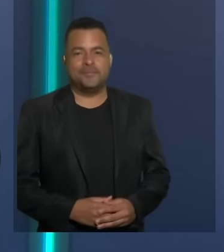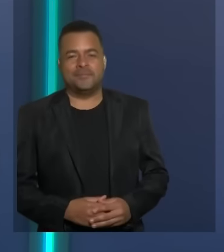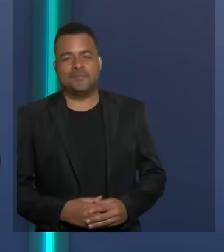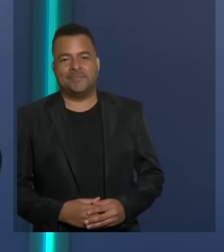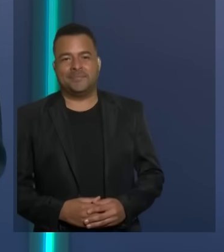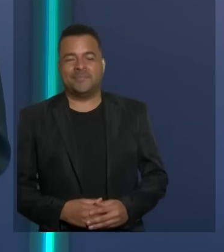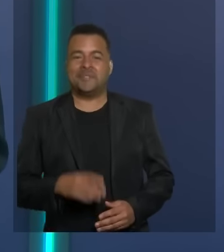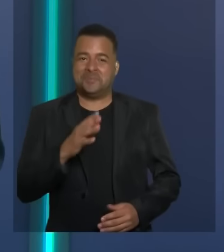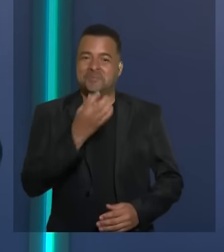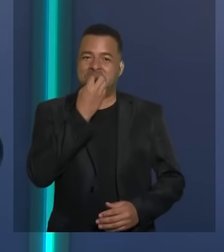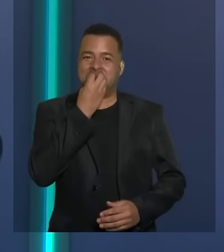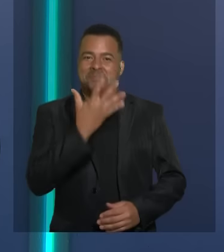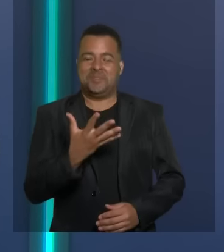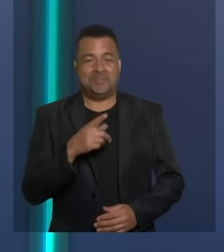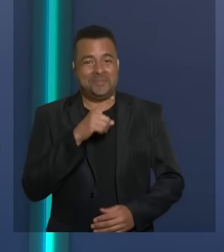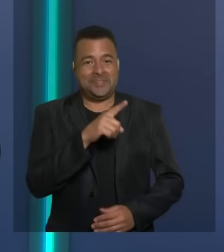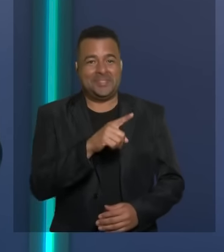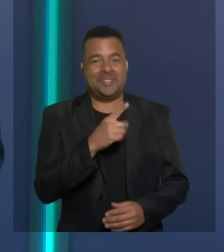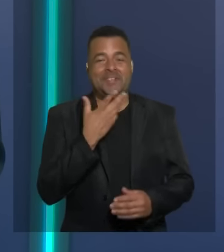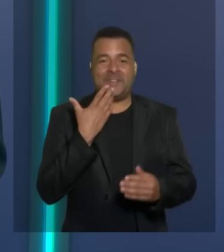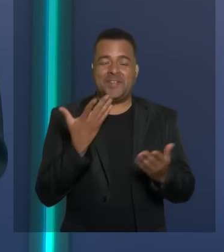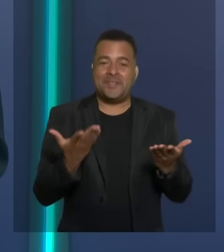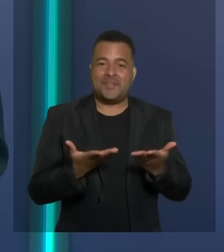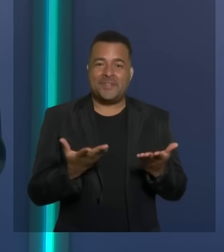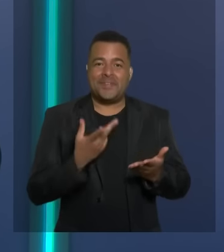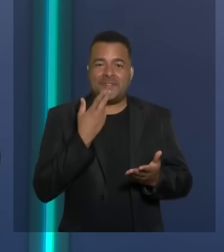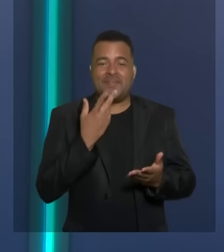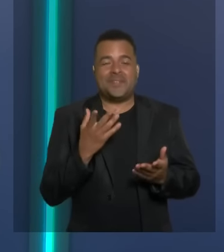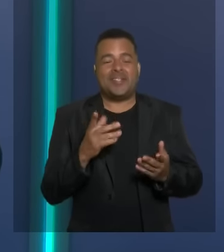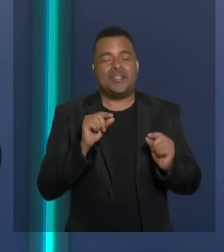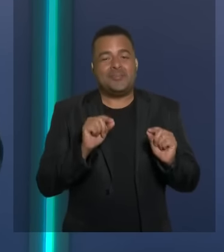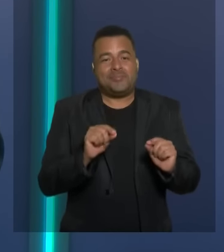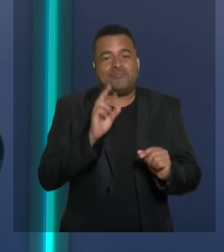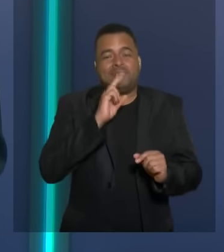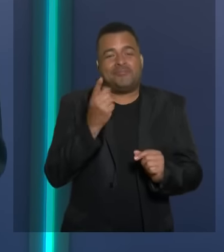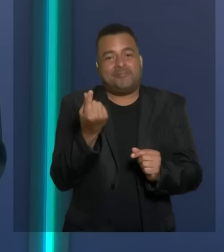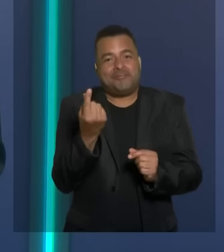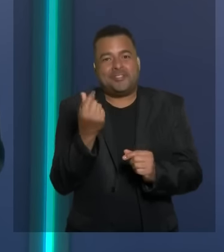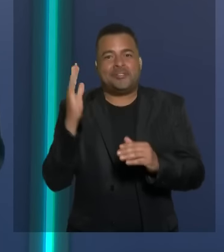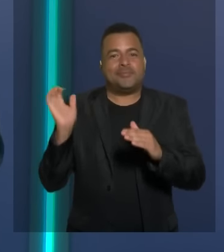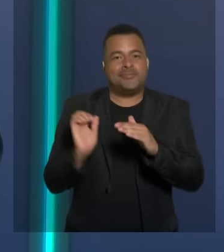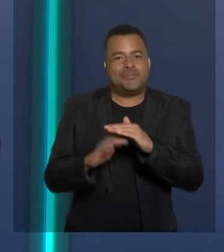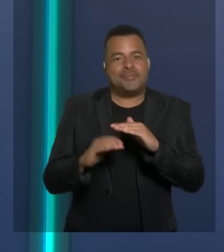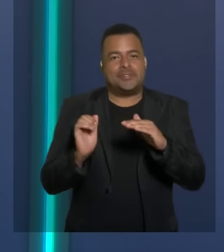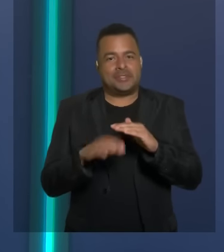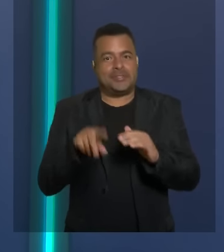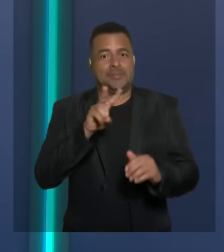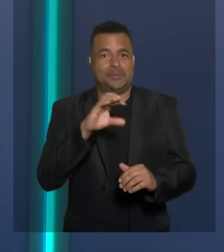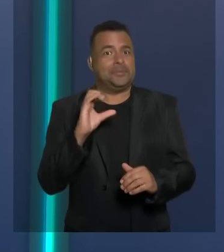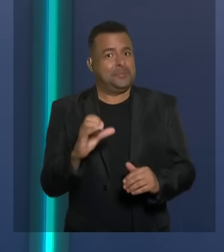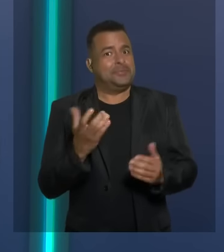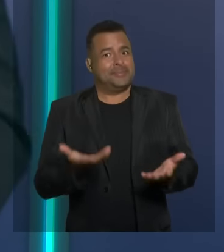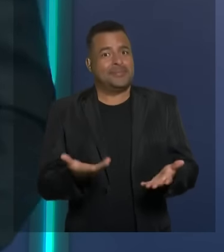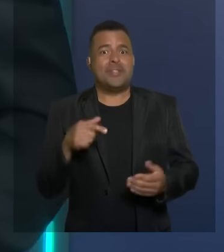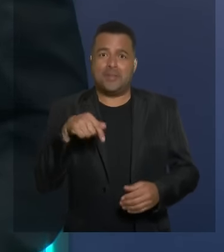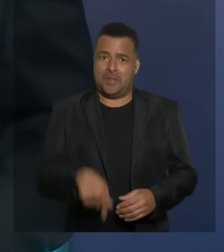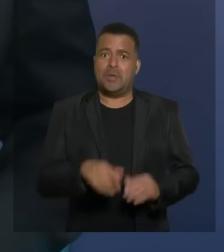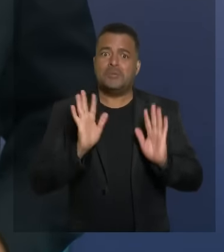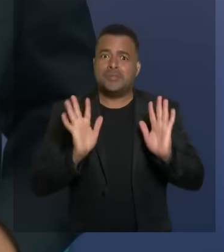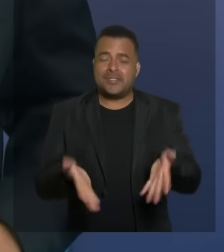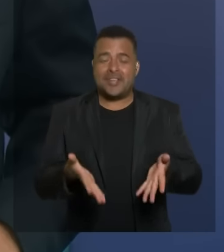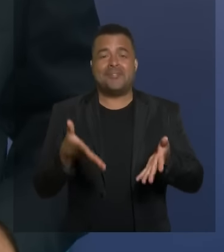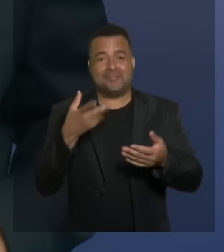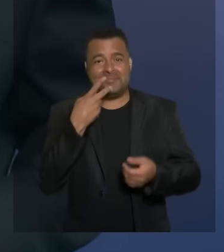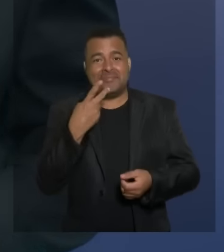senhor veio falar dos investimentos que nós estamos fazendo em Vitória da Conquista como eu disse aqui para vocês o município de Vitória da